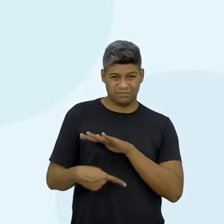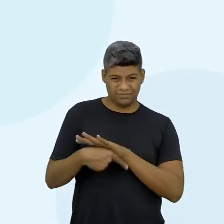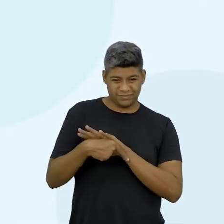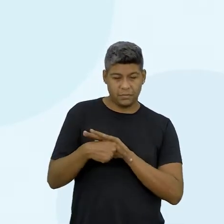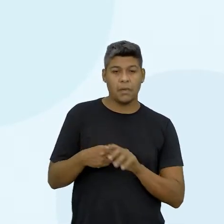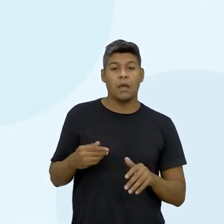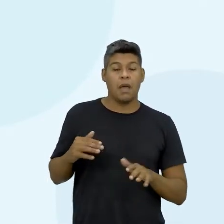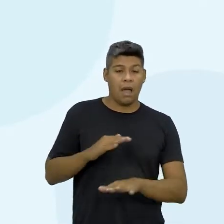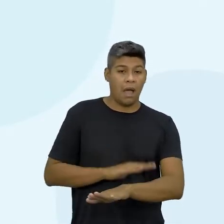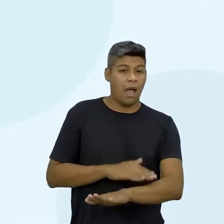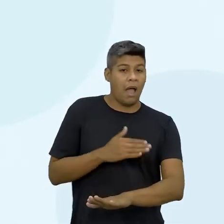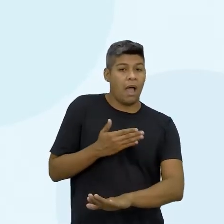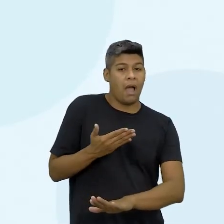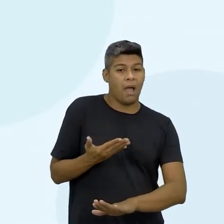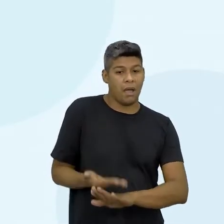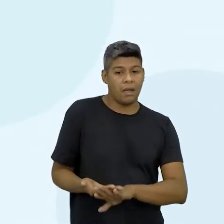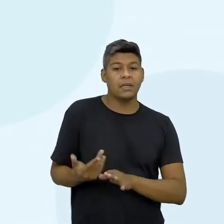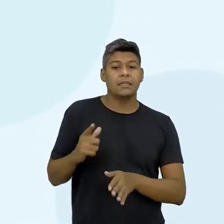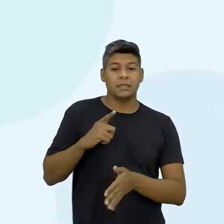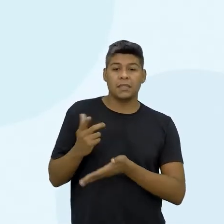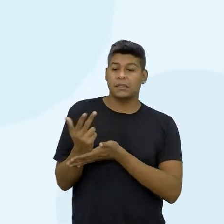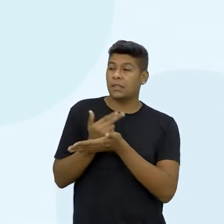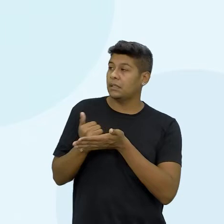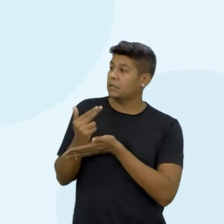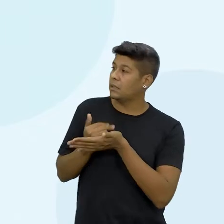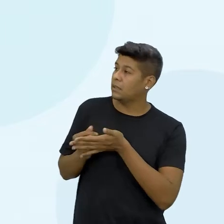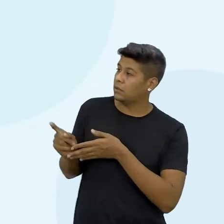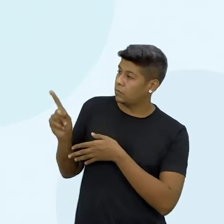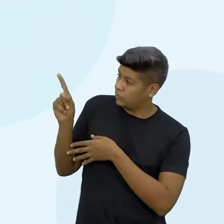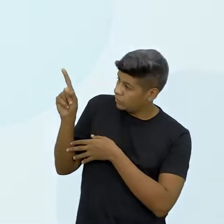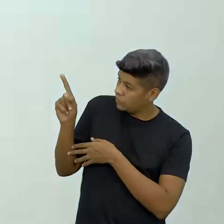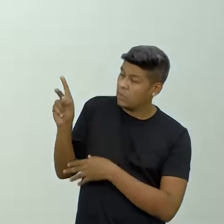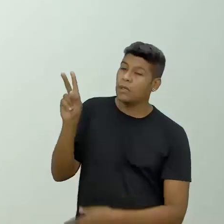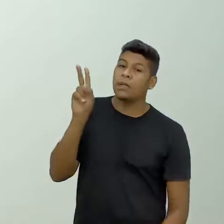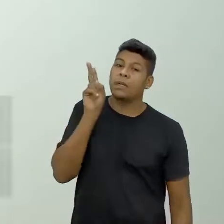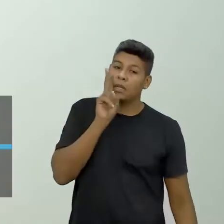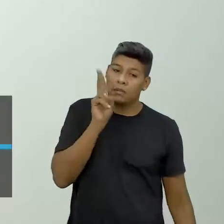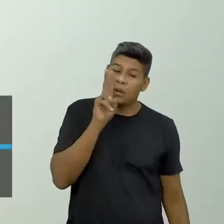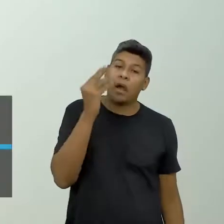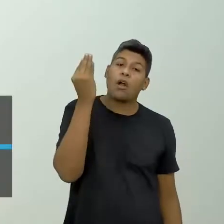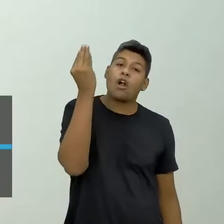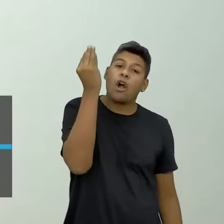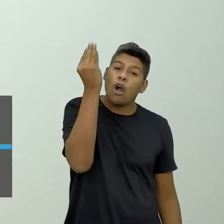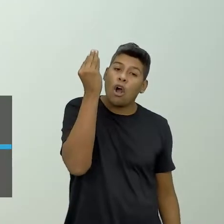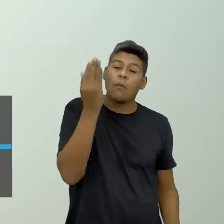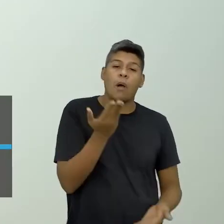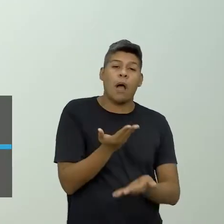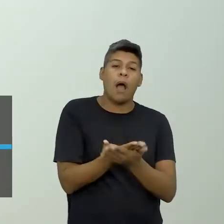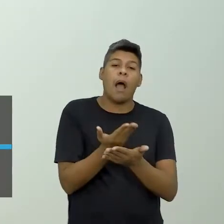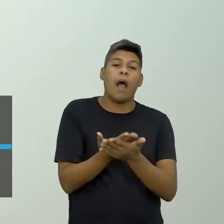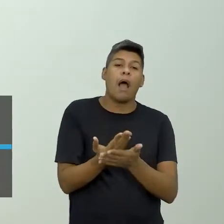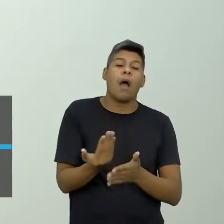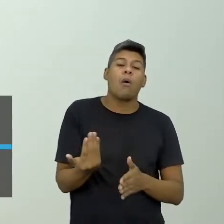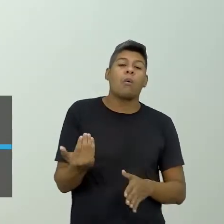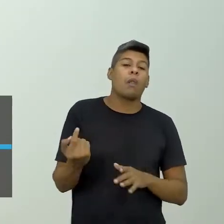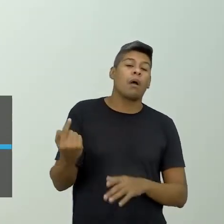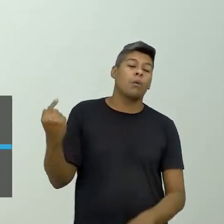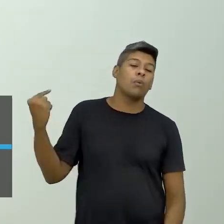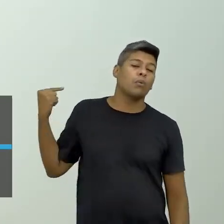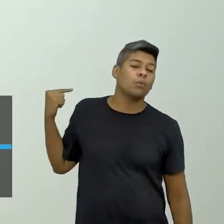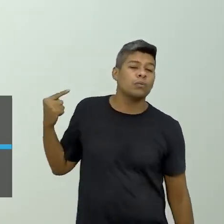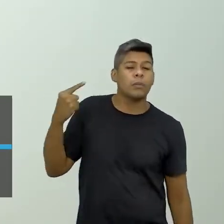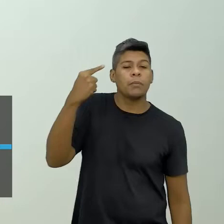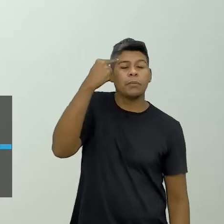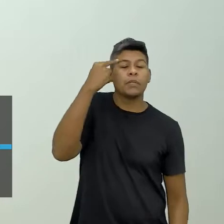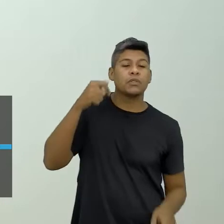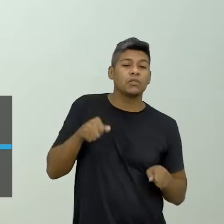até agora e tinha aí essa figurinha para vocês lembrarem aí como que foi a última aula, né, que a gente pensou nos